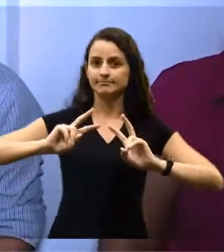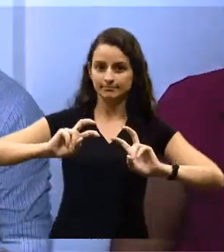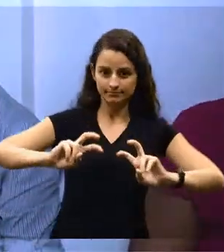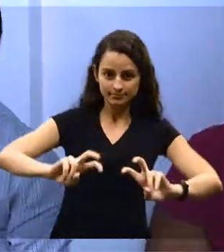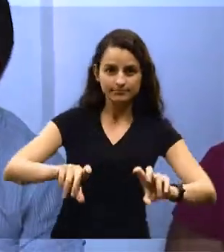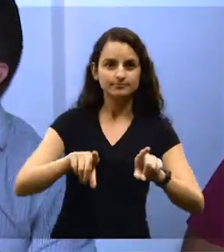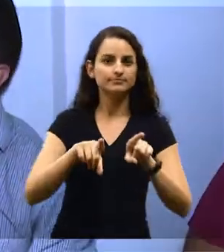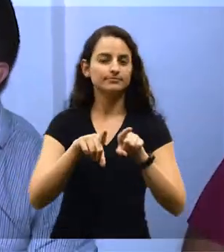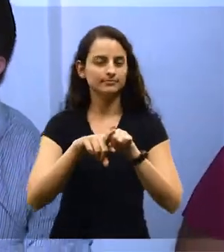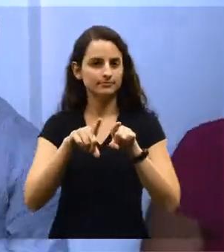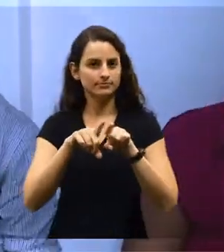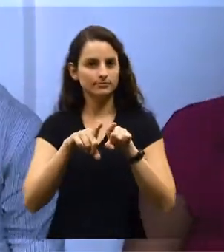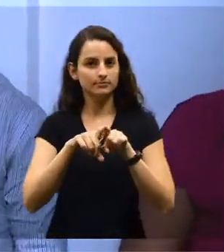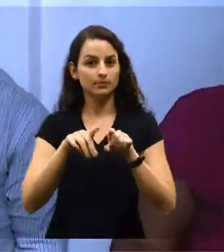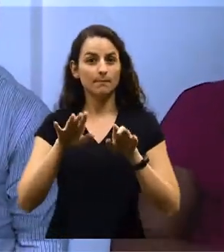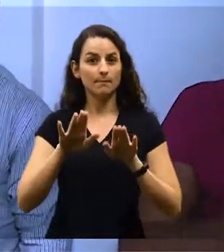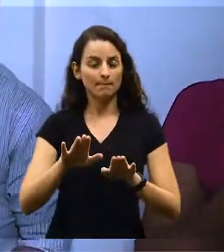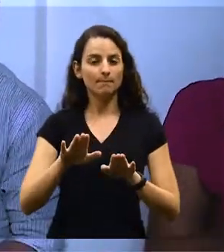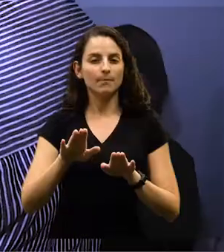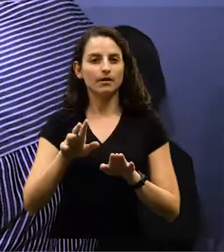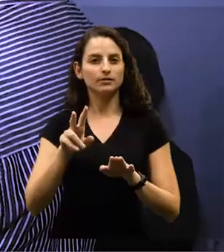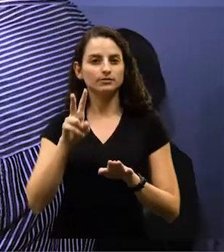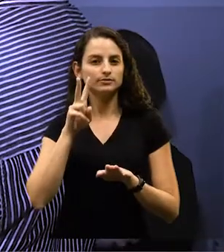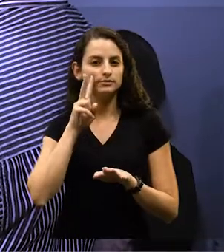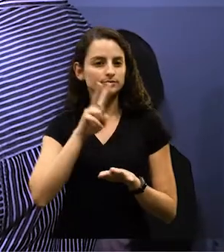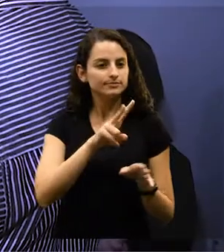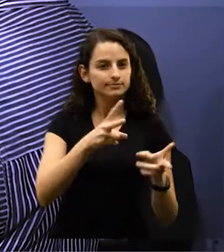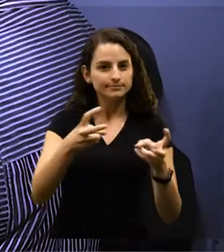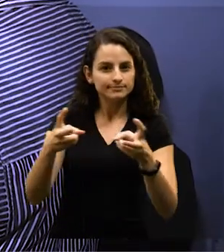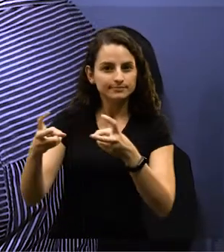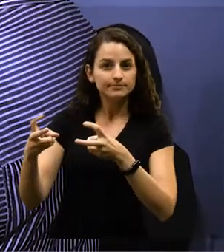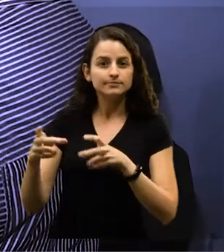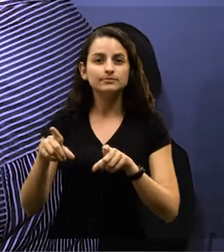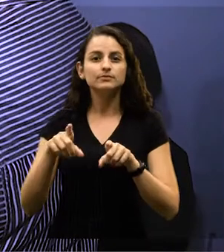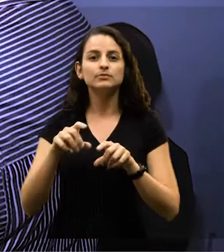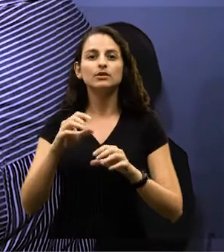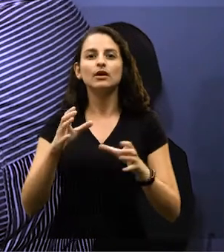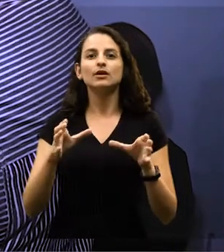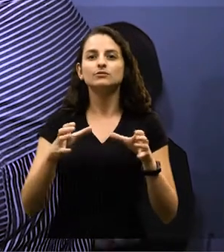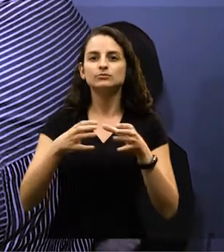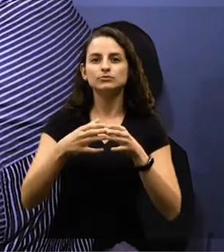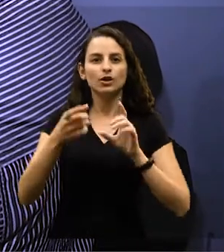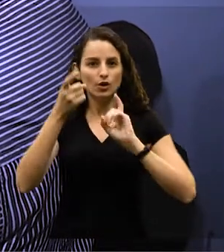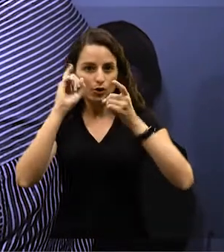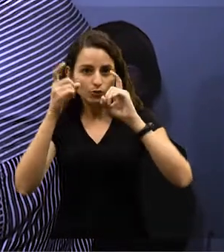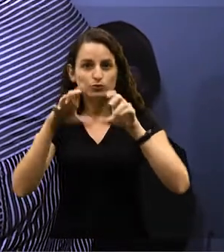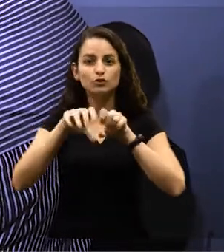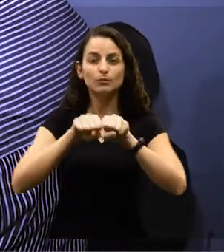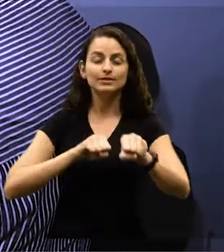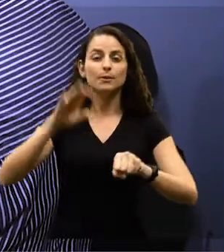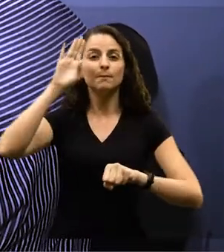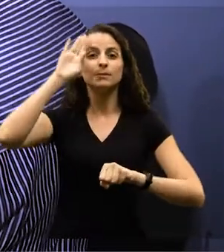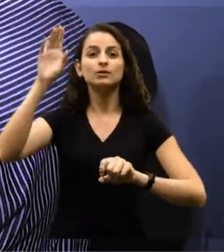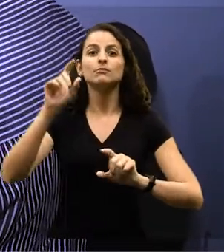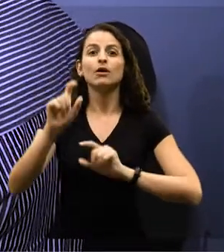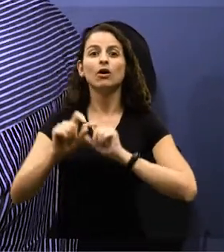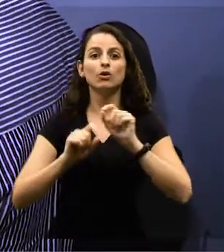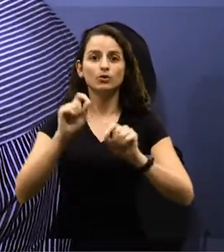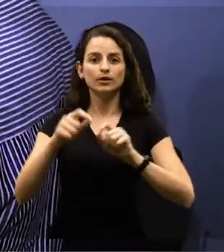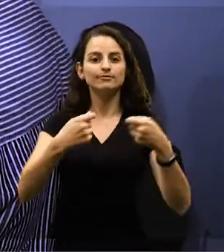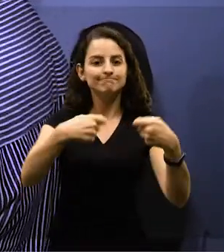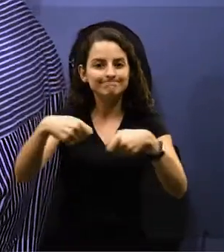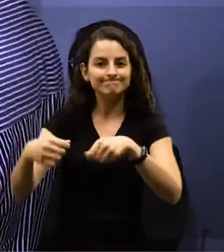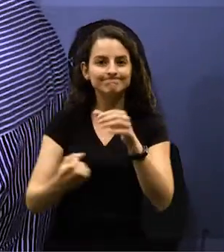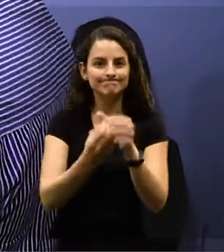e analisados. Mas o que eu tenho observado nessas reuniões de formação, como destaque, são a necessidade